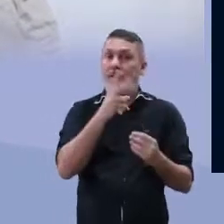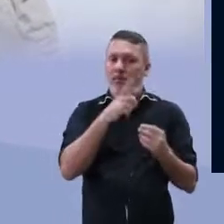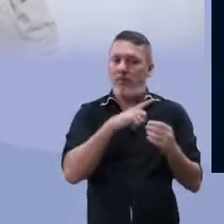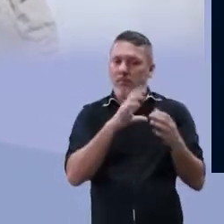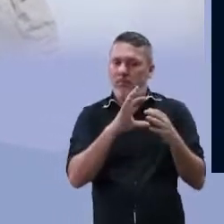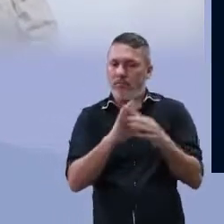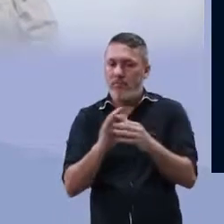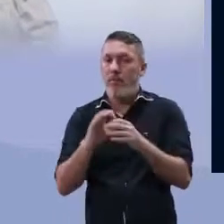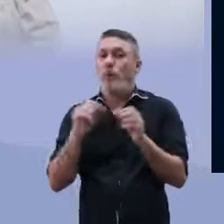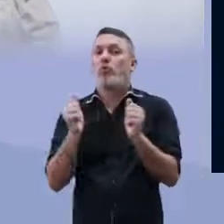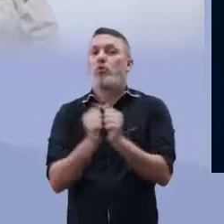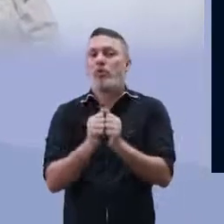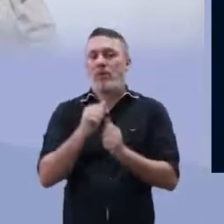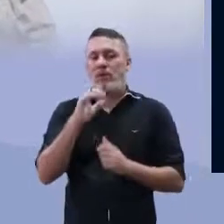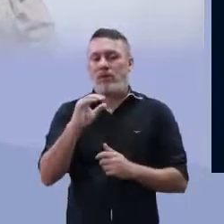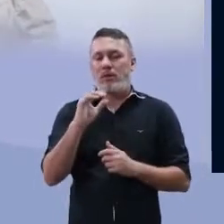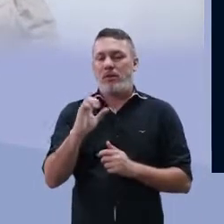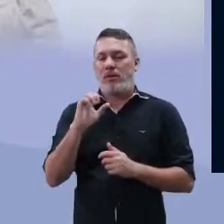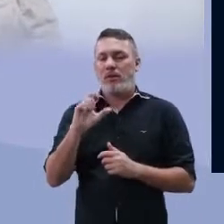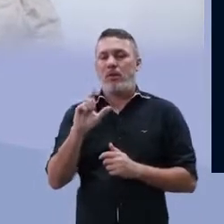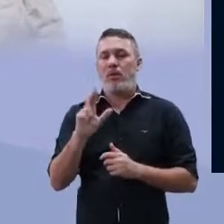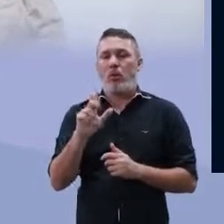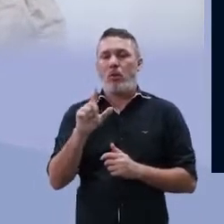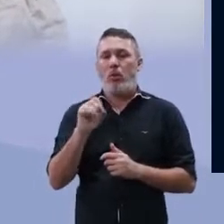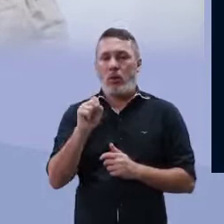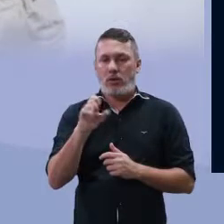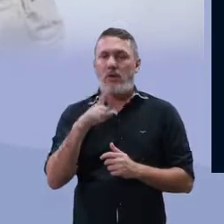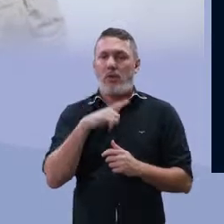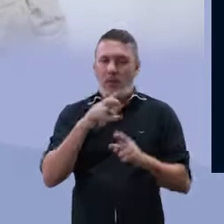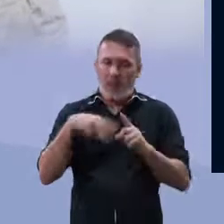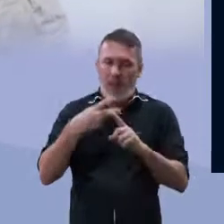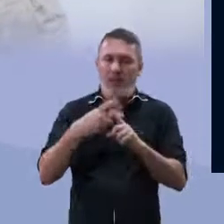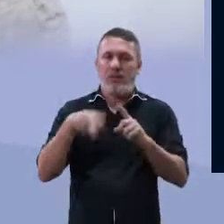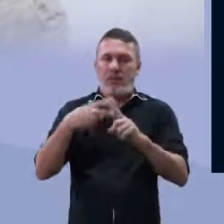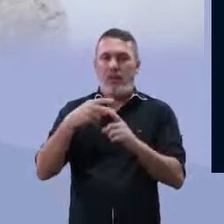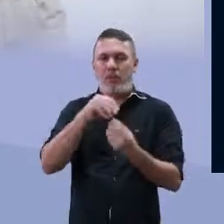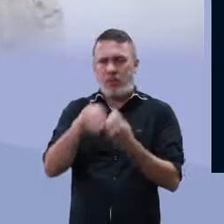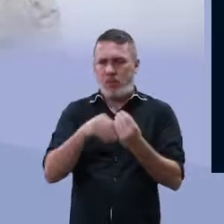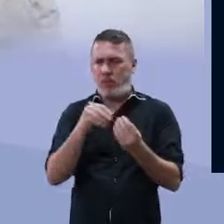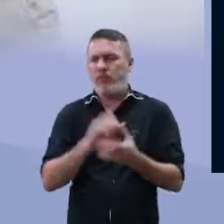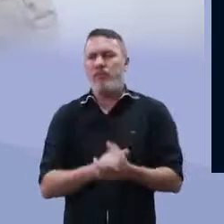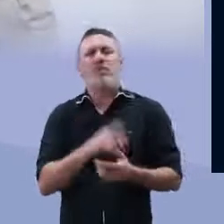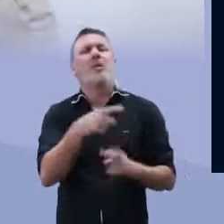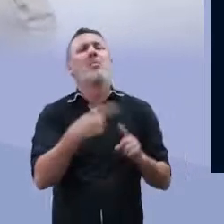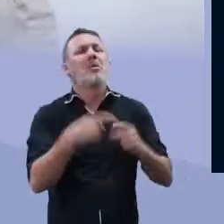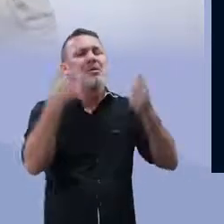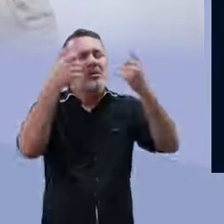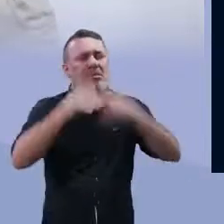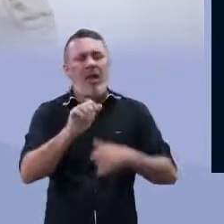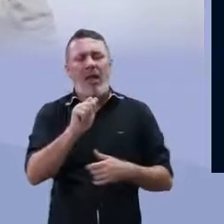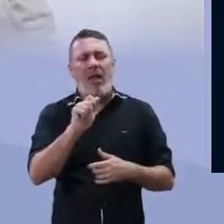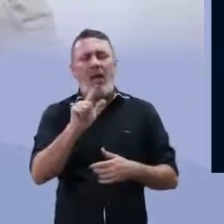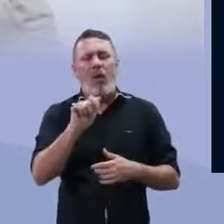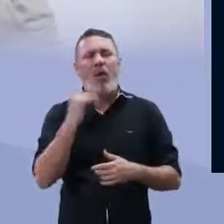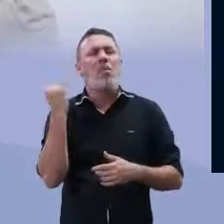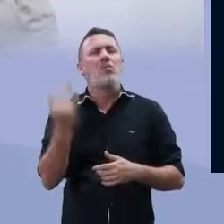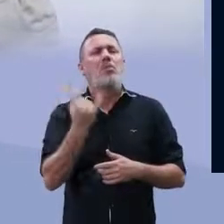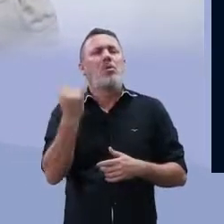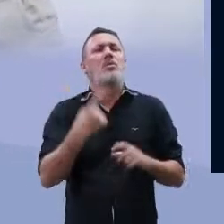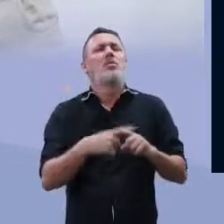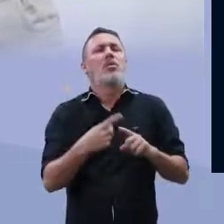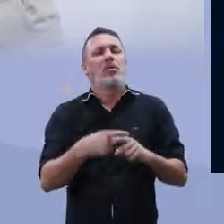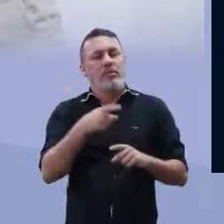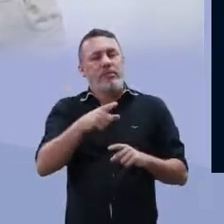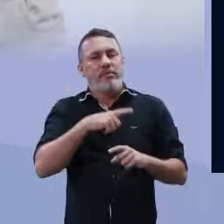carragenina. Como eu disse, sempre associado com a celulose, vai ter uma outra substância. E por que essas algas são tão